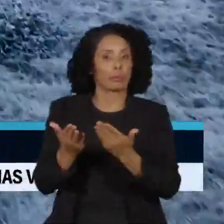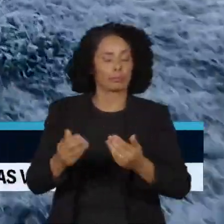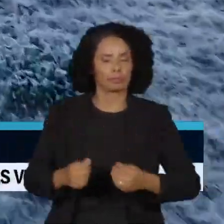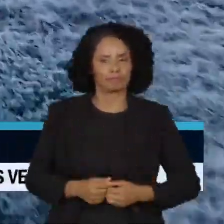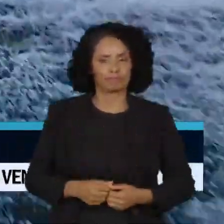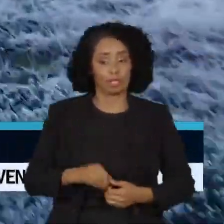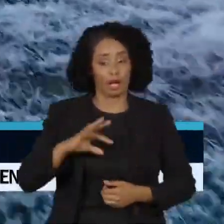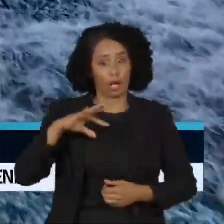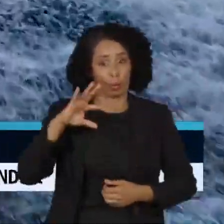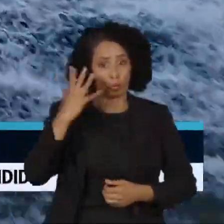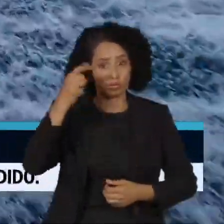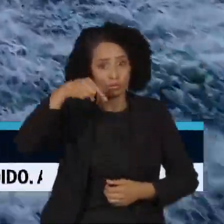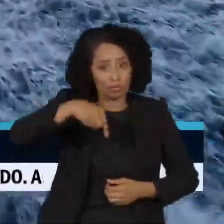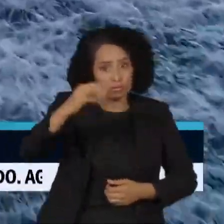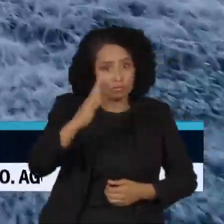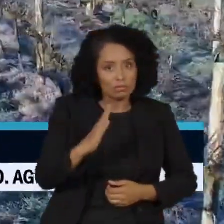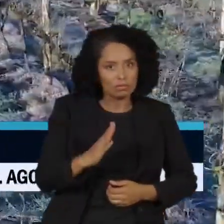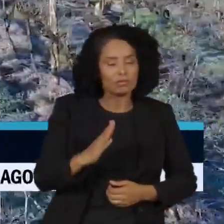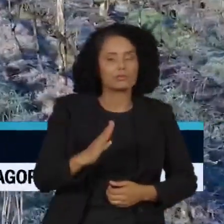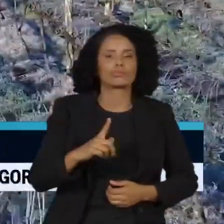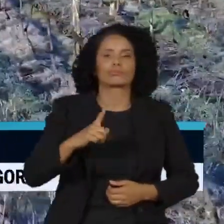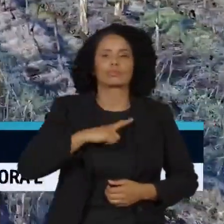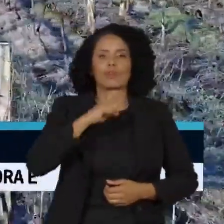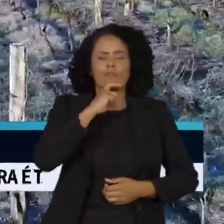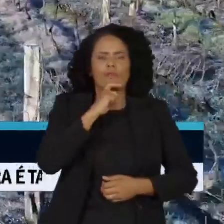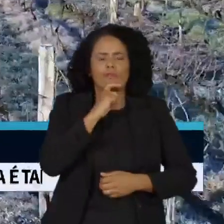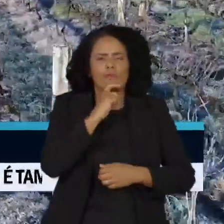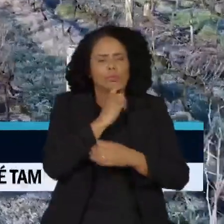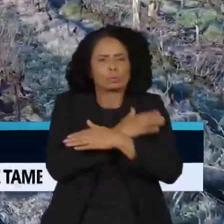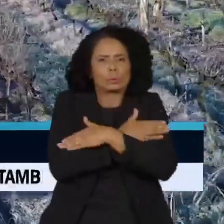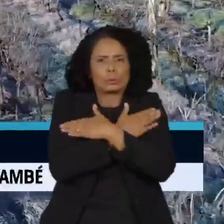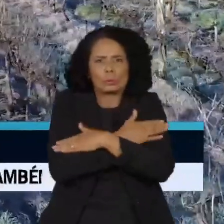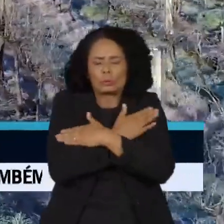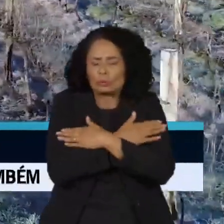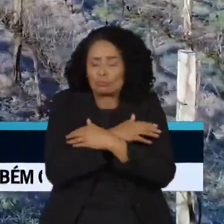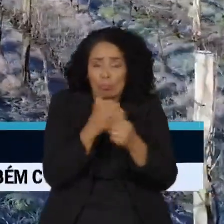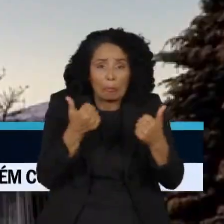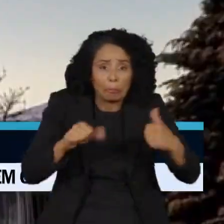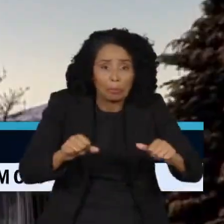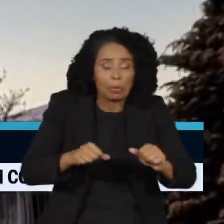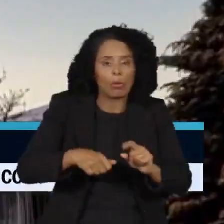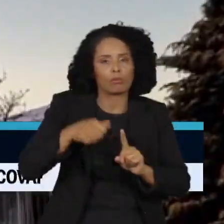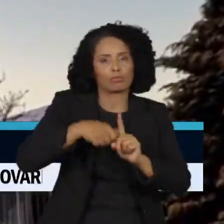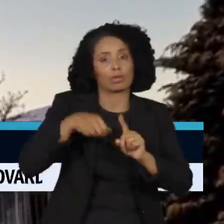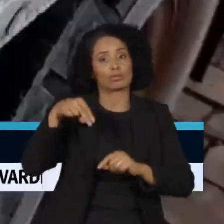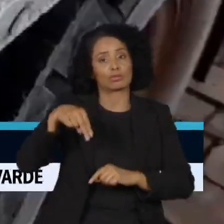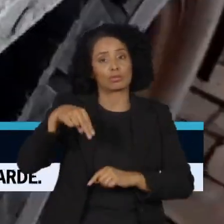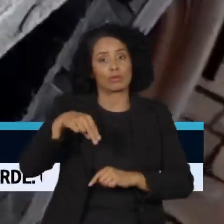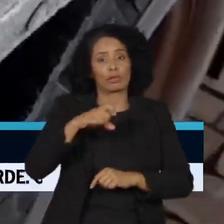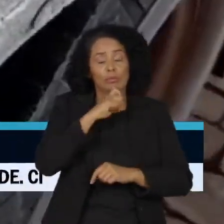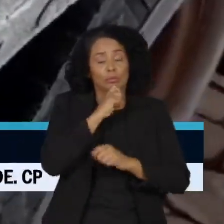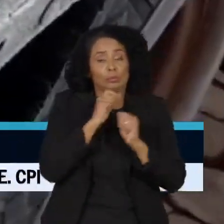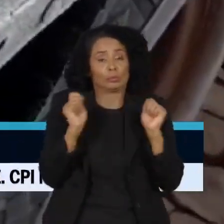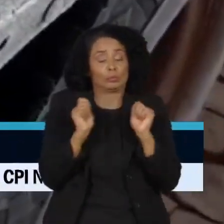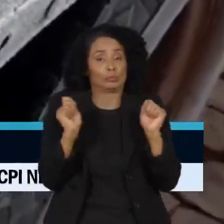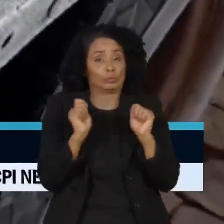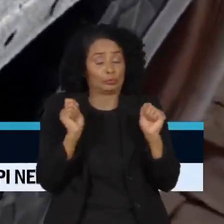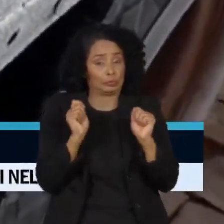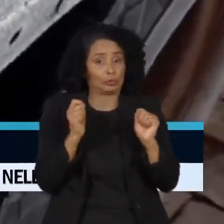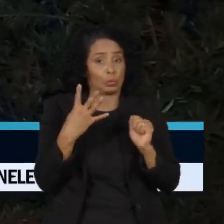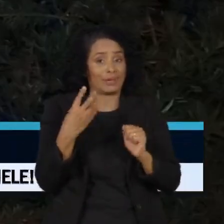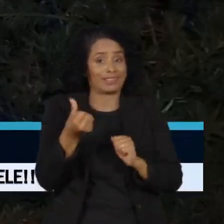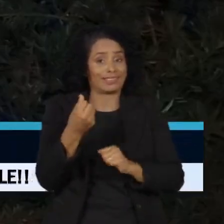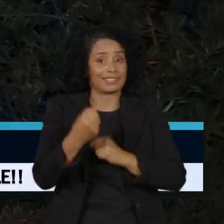no Brasil, com ondas de frio mais intensas do que o normal. O mês de novembro foi o mais gelado dos últimos 46